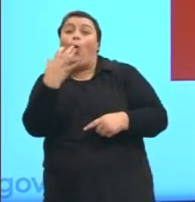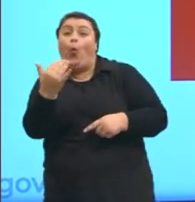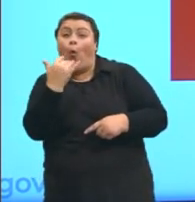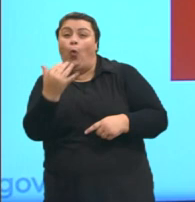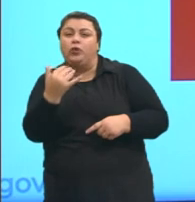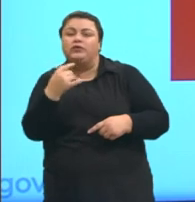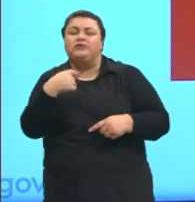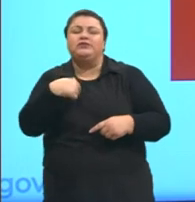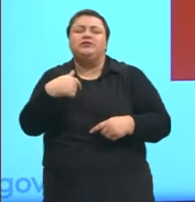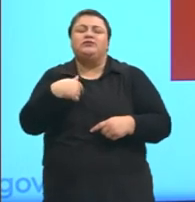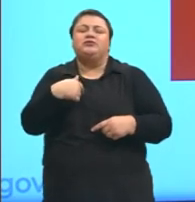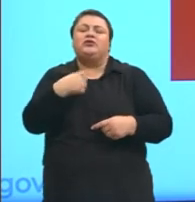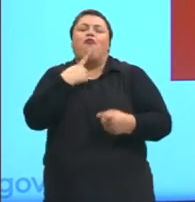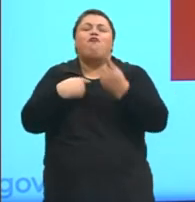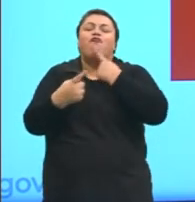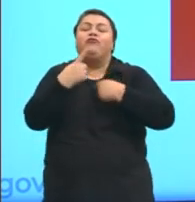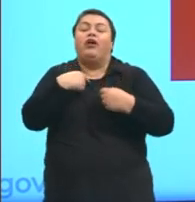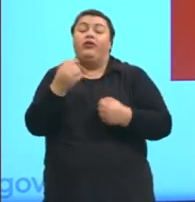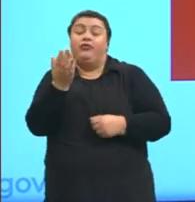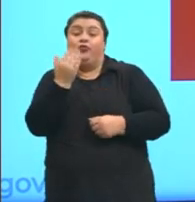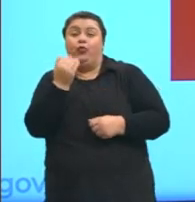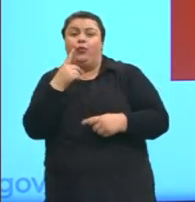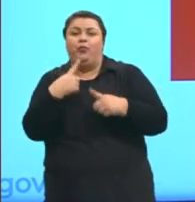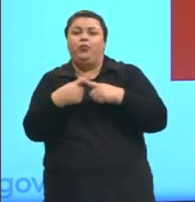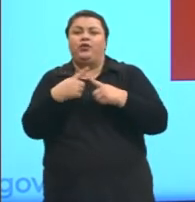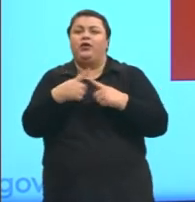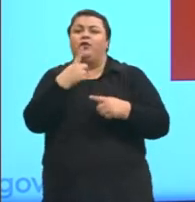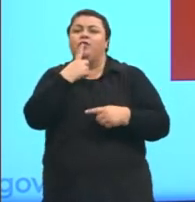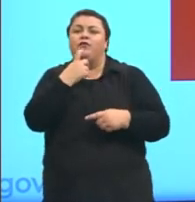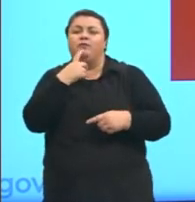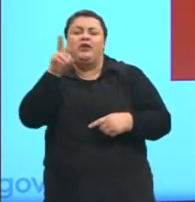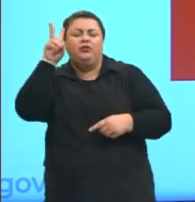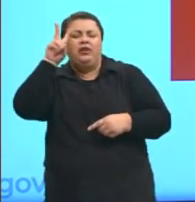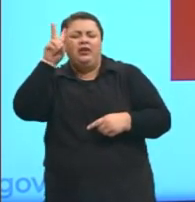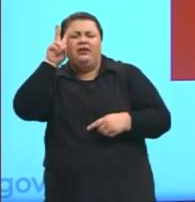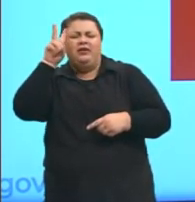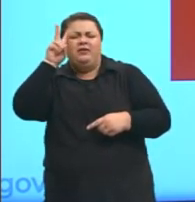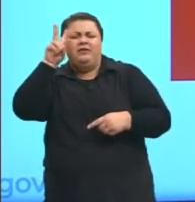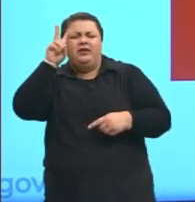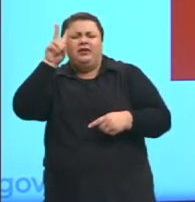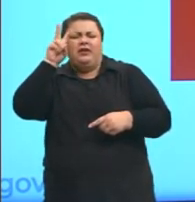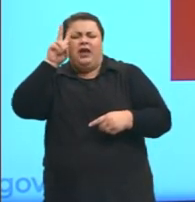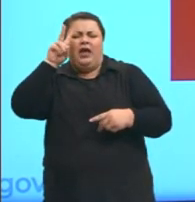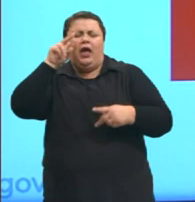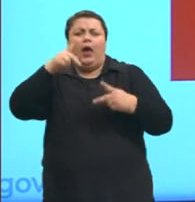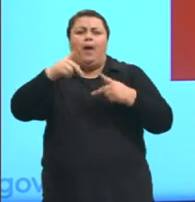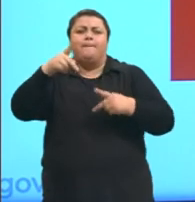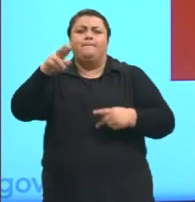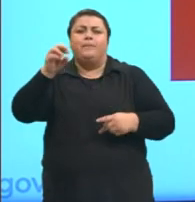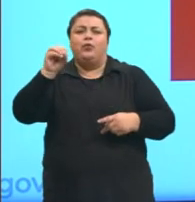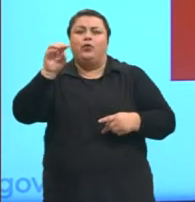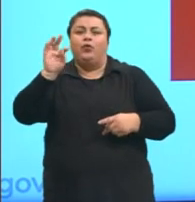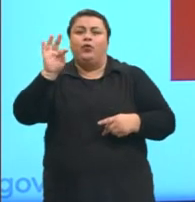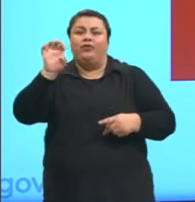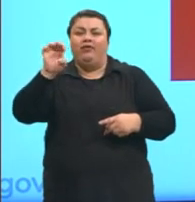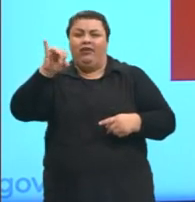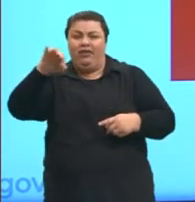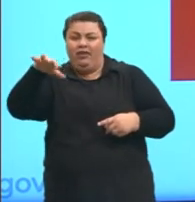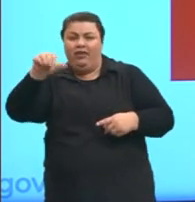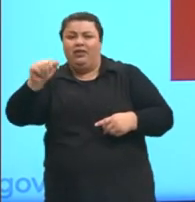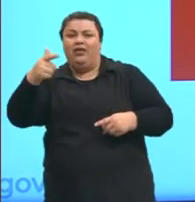vontade de comer. Porque o vermelho nos lembra proteína e o amarelo nos lembra o carboidrato.